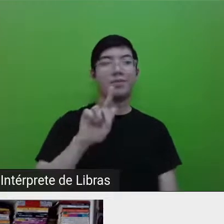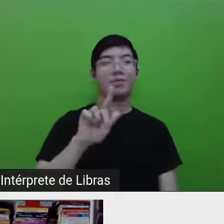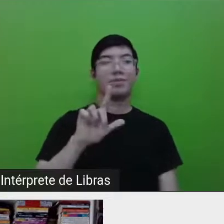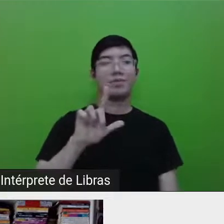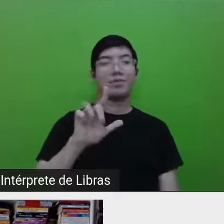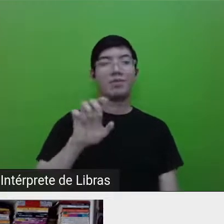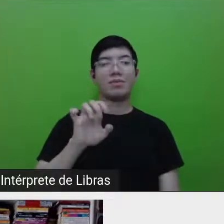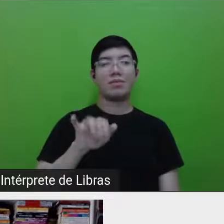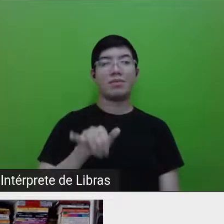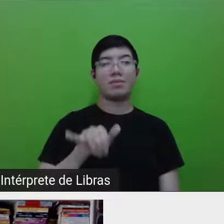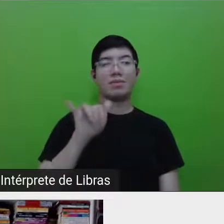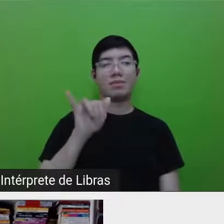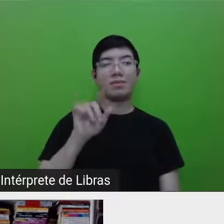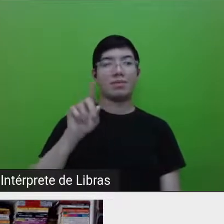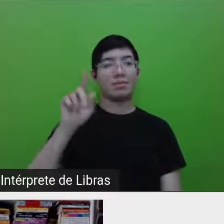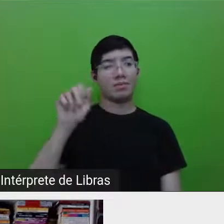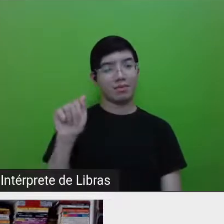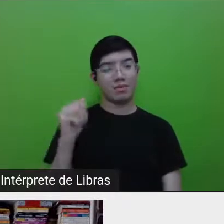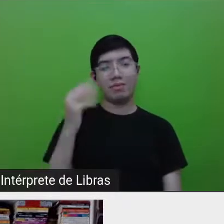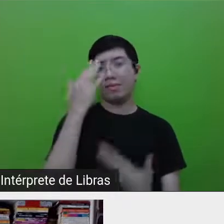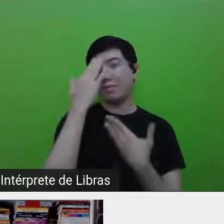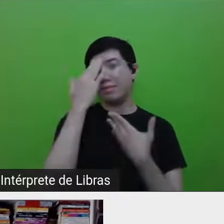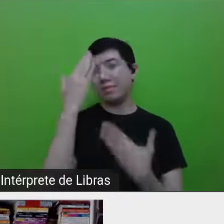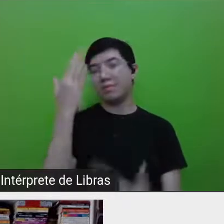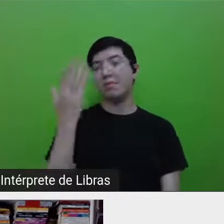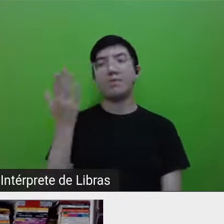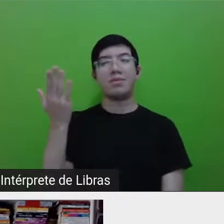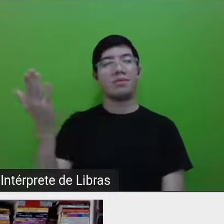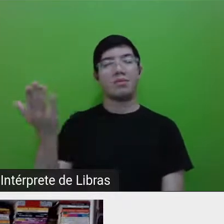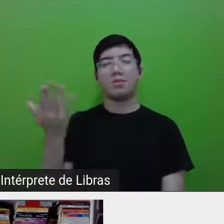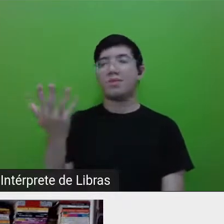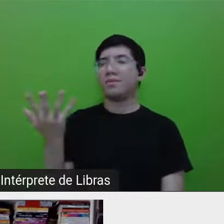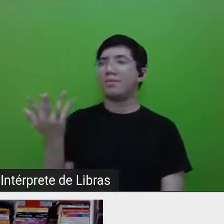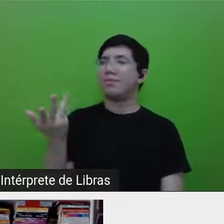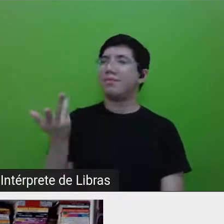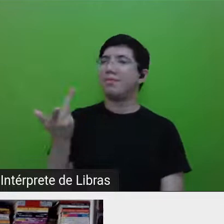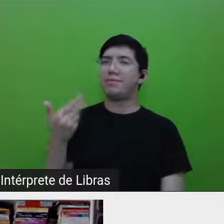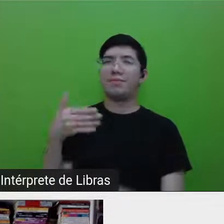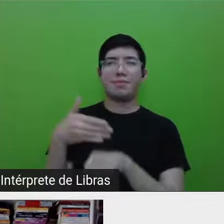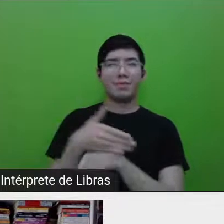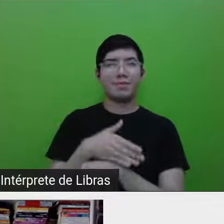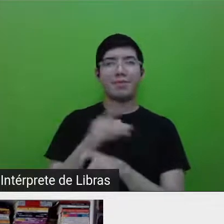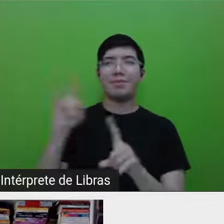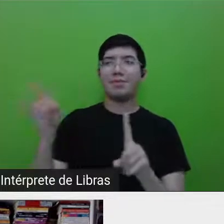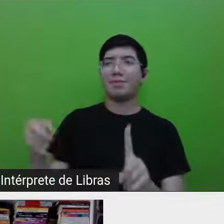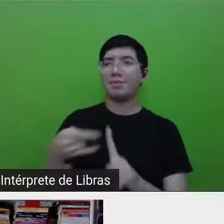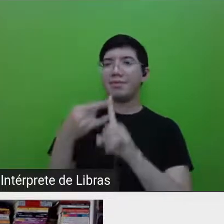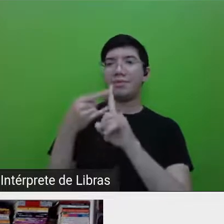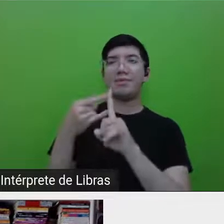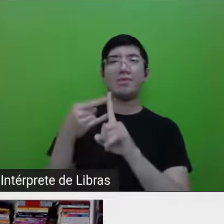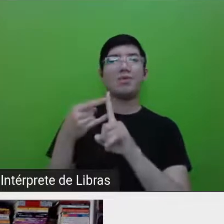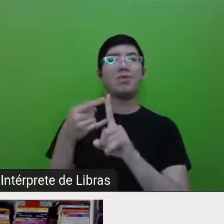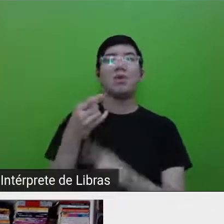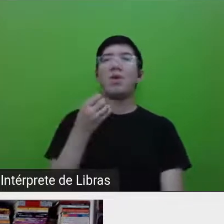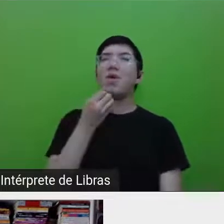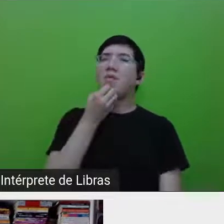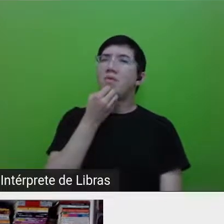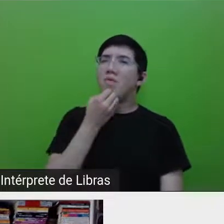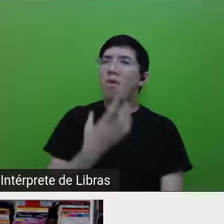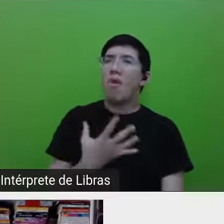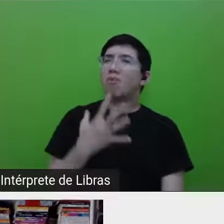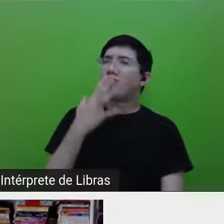aqui com toda a sua brilhante presença. Ah, foi tão bom te ouvir, Gleida, sempre foi, muito bom te ouvir,